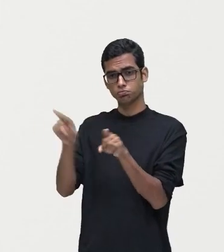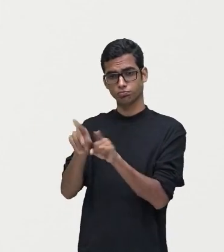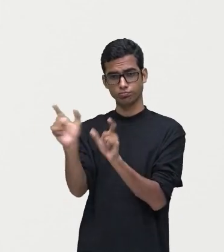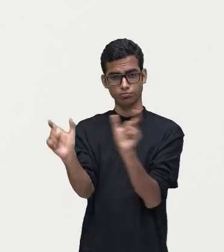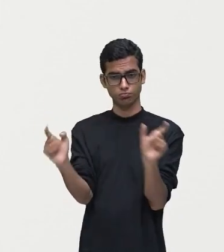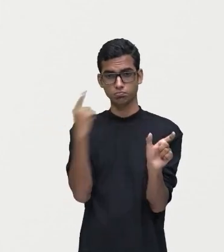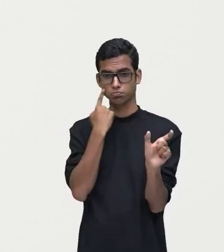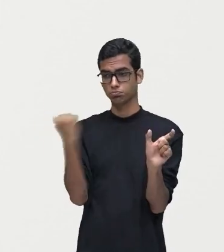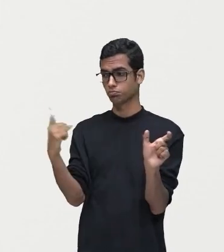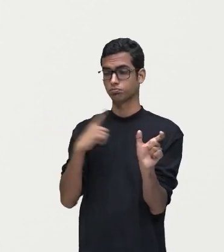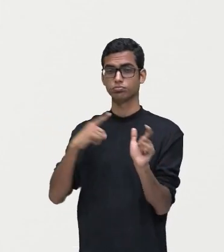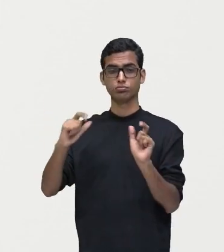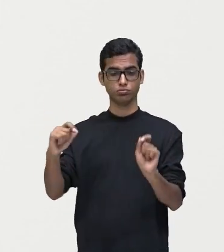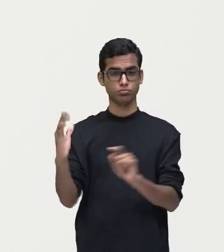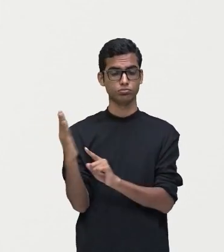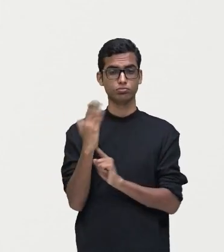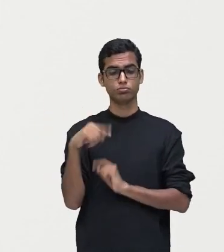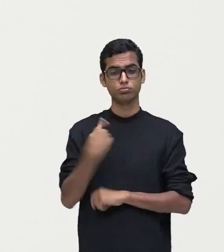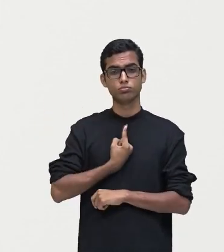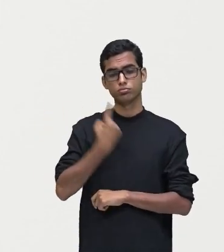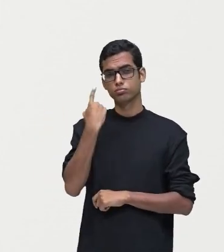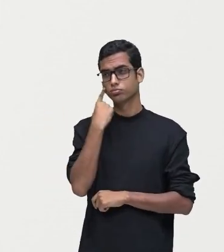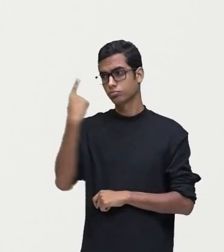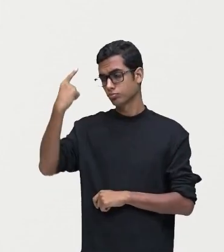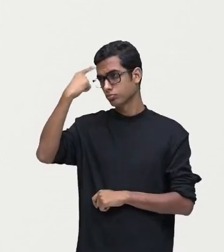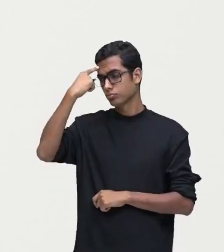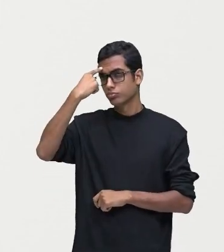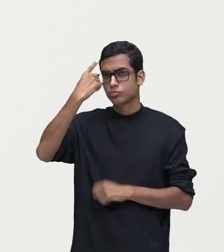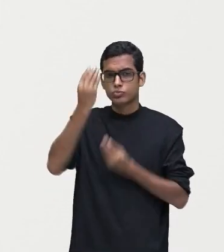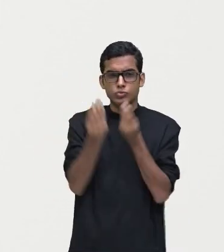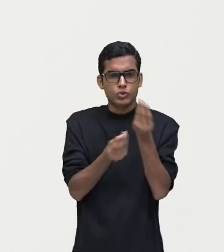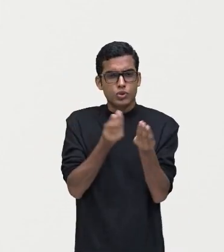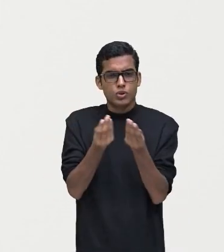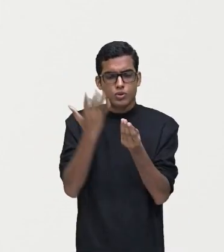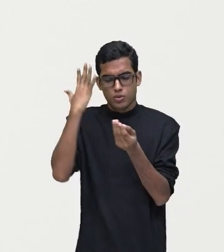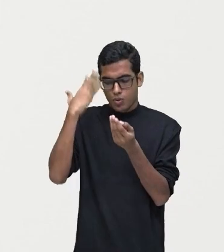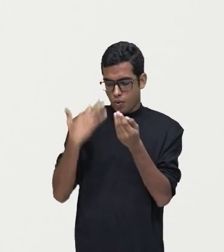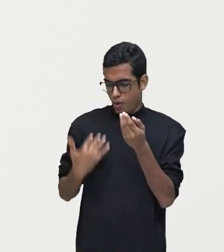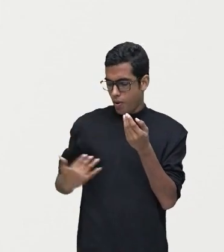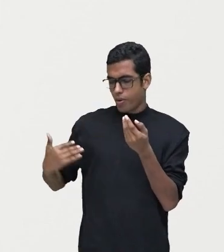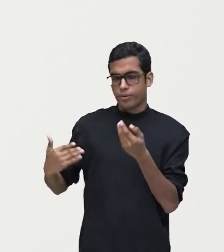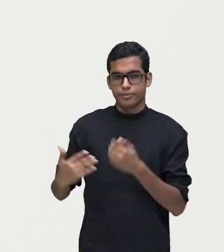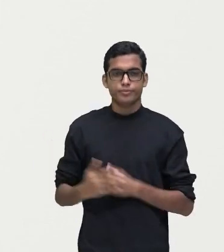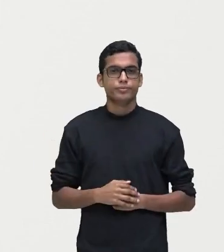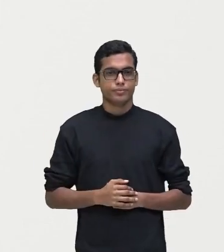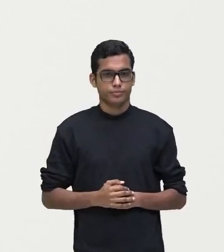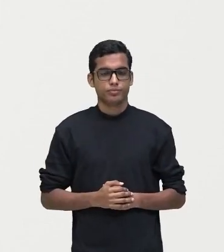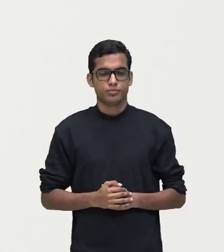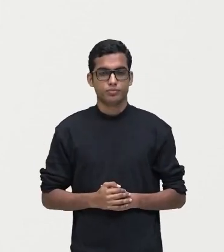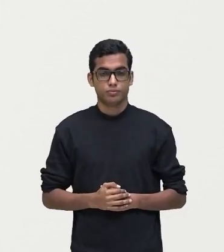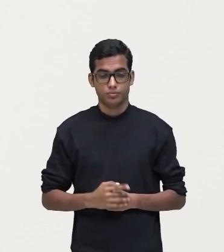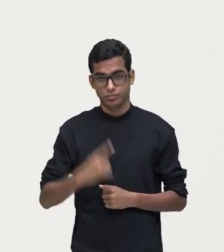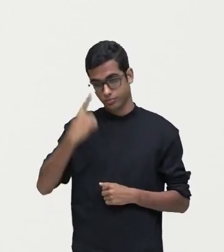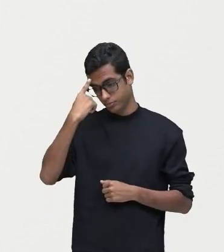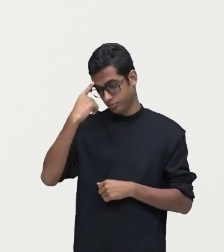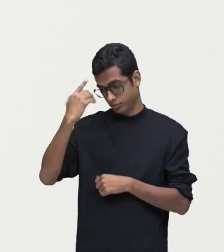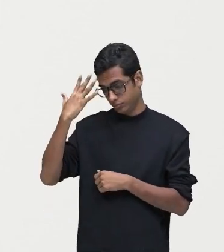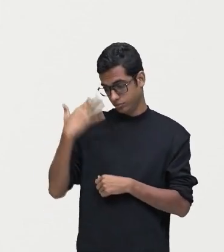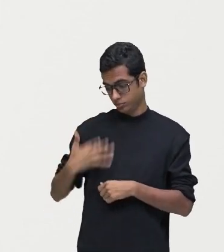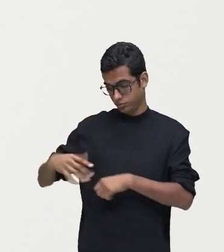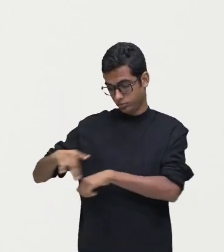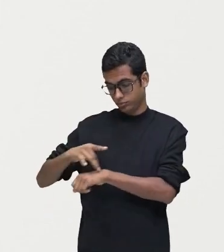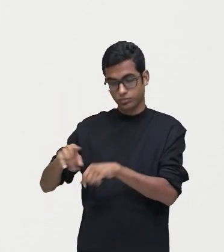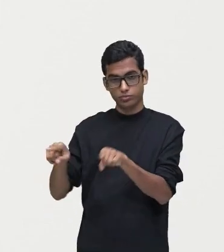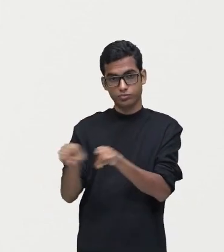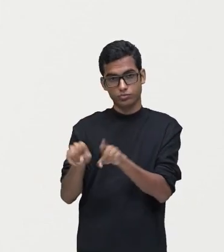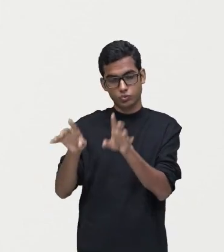aqui, elas trazem para a gente exatamente uma ideia de como é o cabelo da Iracema. Negro e longo, escuro.